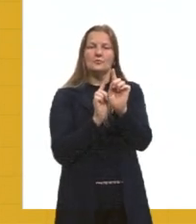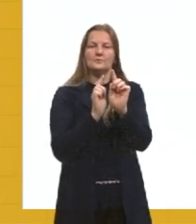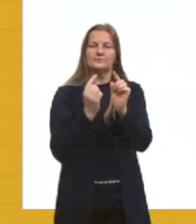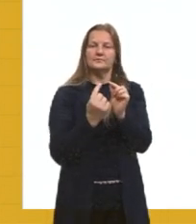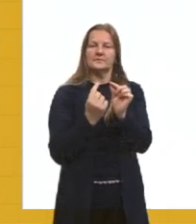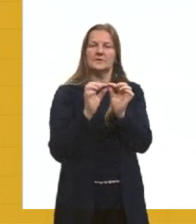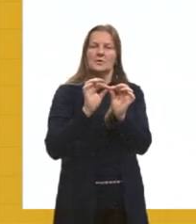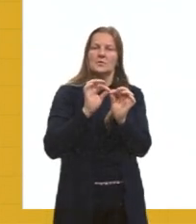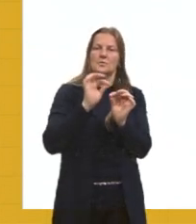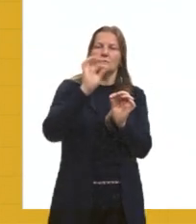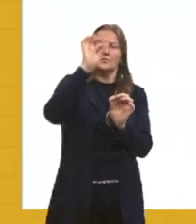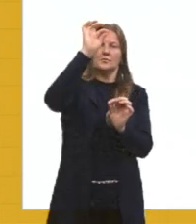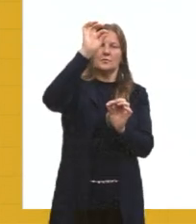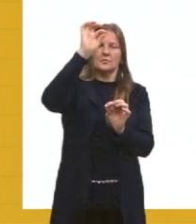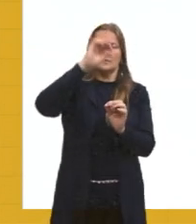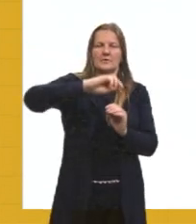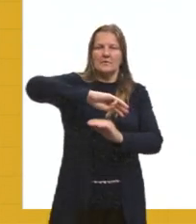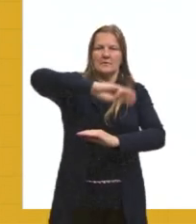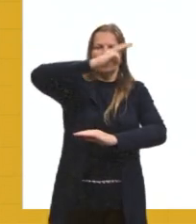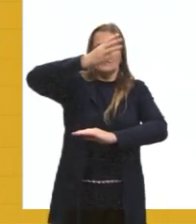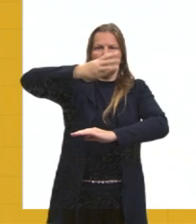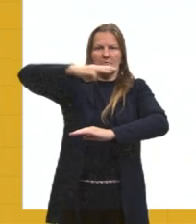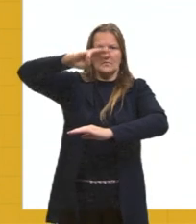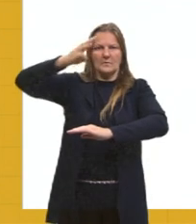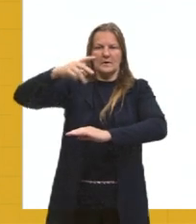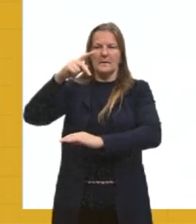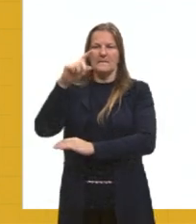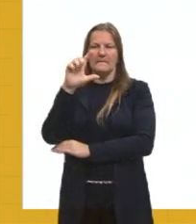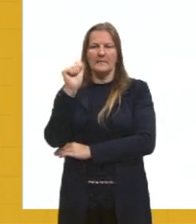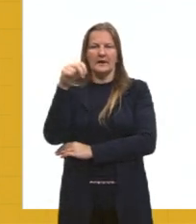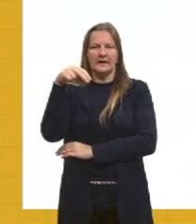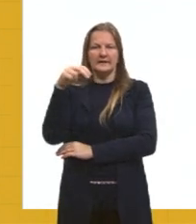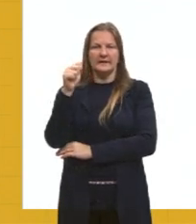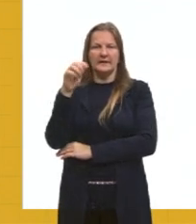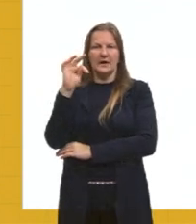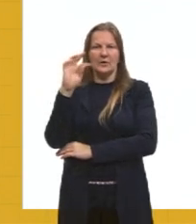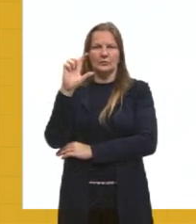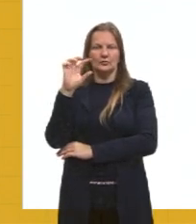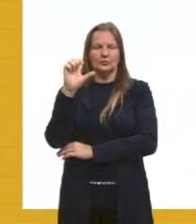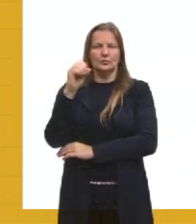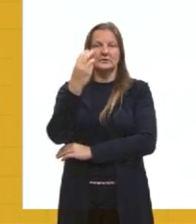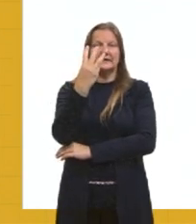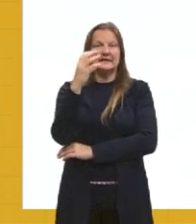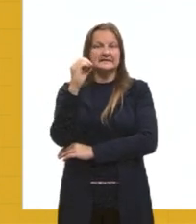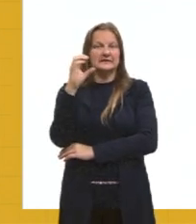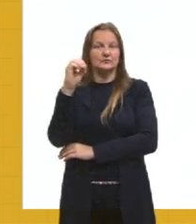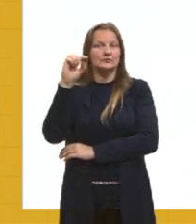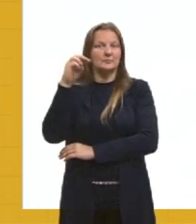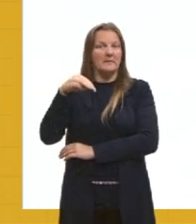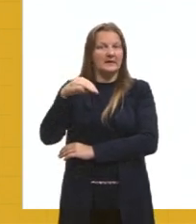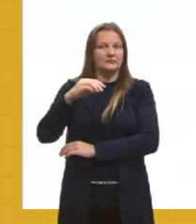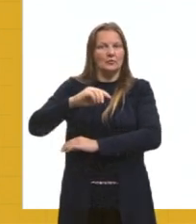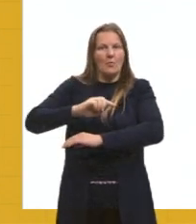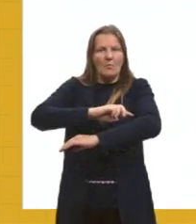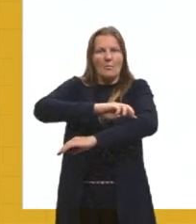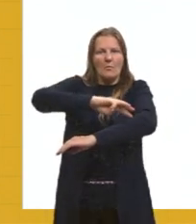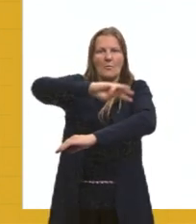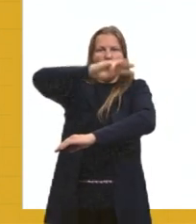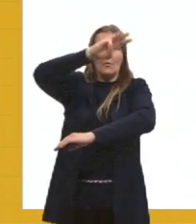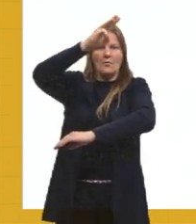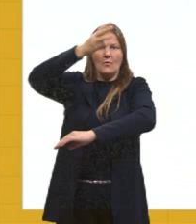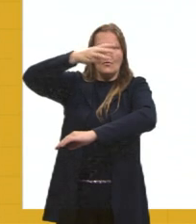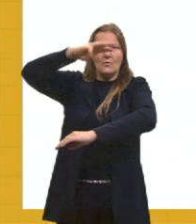Quanto mais alto, planalto. Planalto é um relevo, então, superior a 300 metros, né? É onde nós vamos ter o